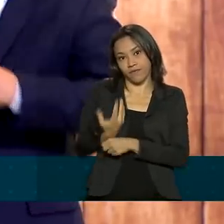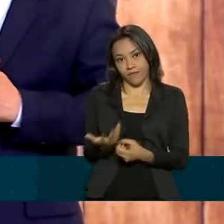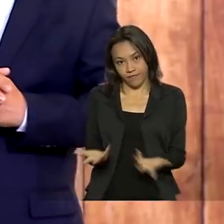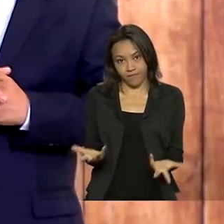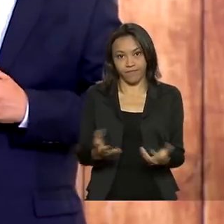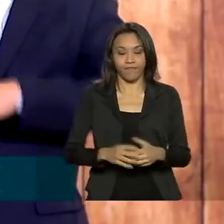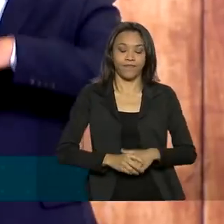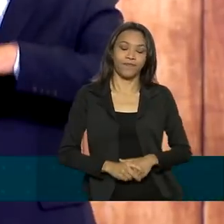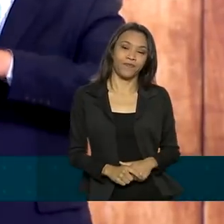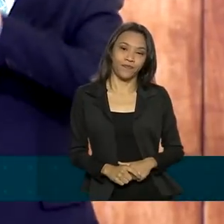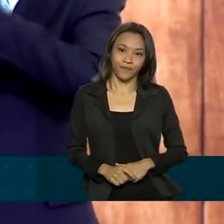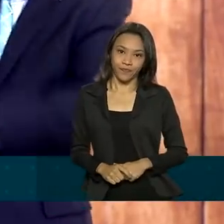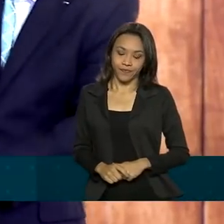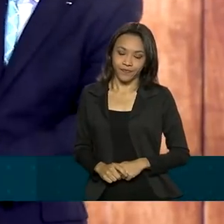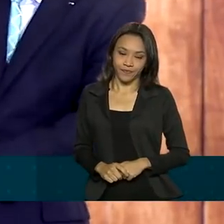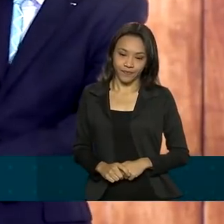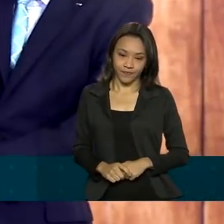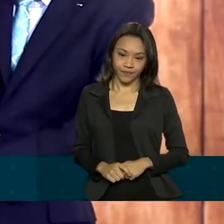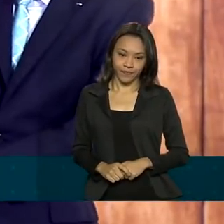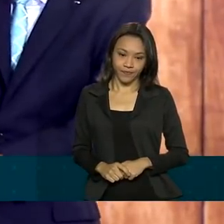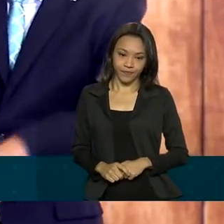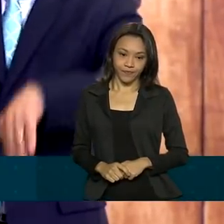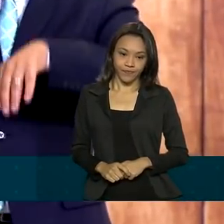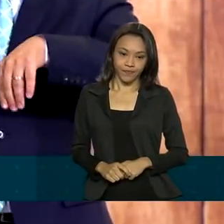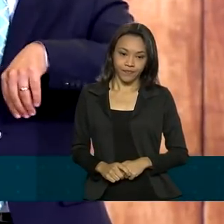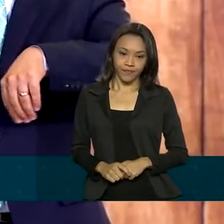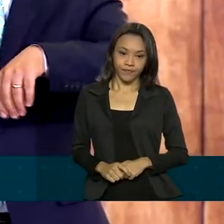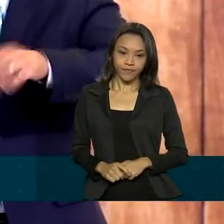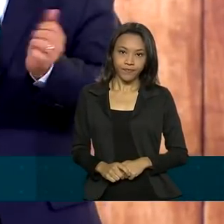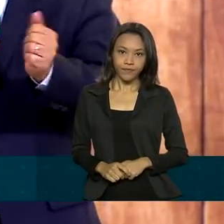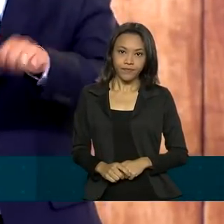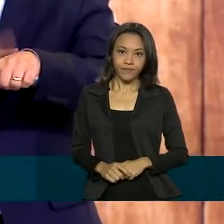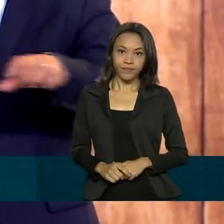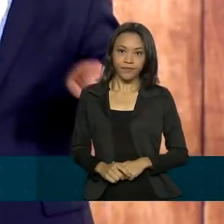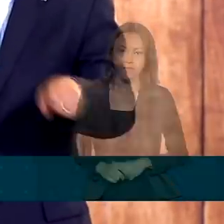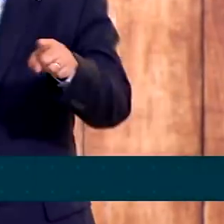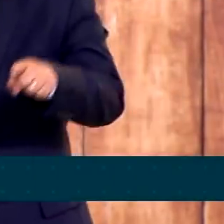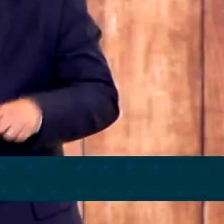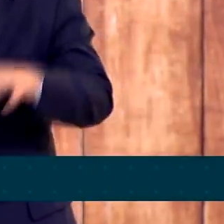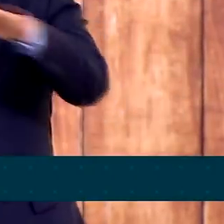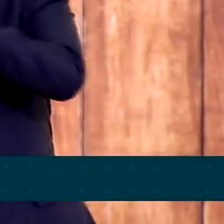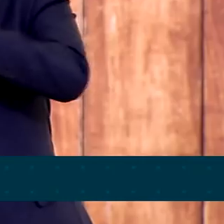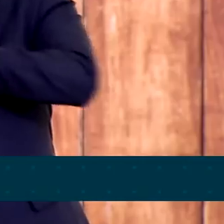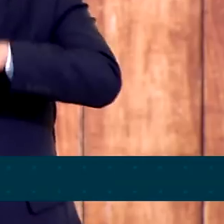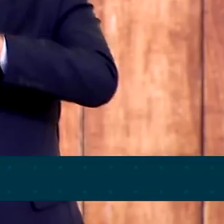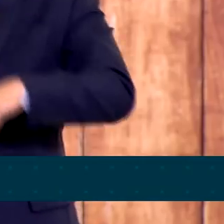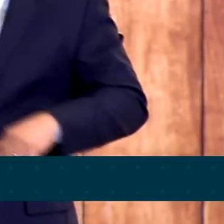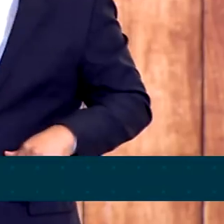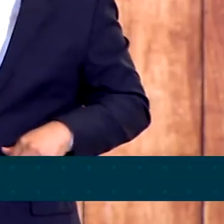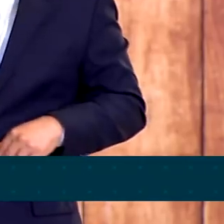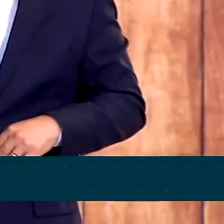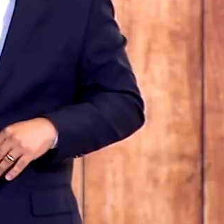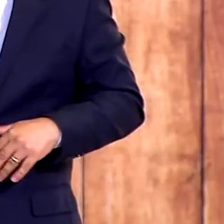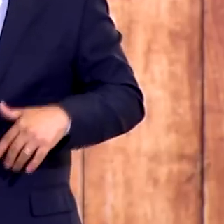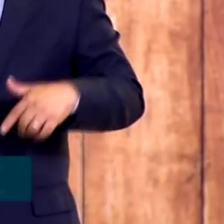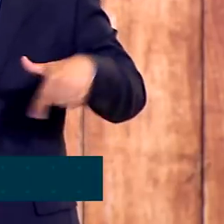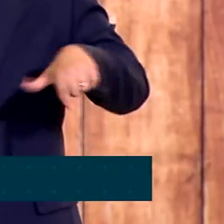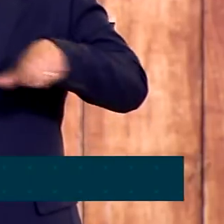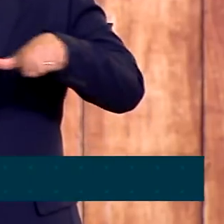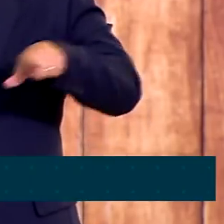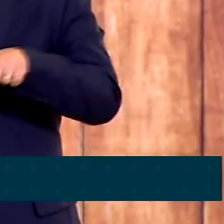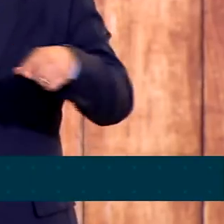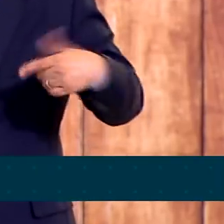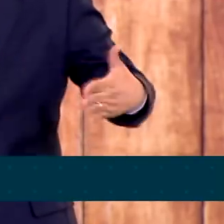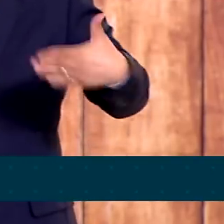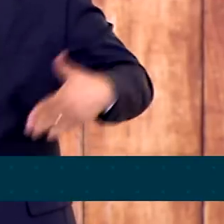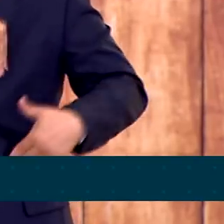que hoje emprega mais de 2 milhões de pessoas no Brasil gera mais de 1 bilhão e meio de reais na economia criativa